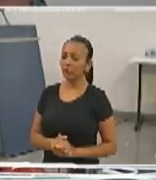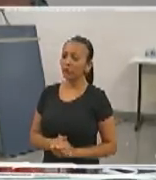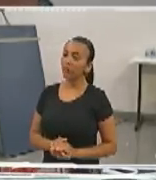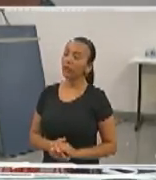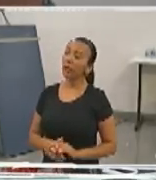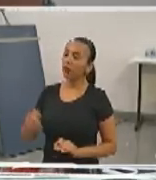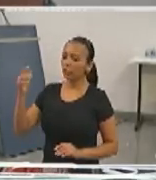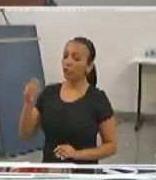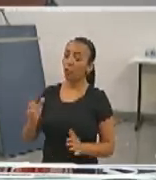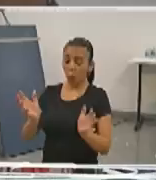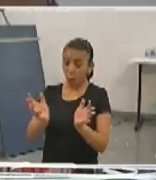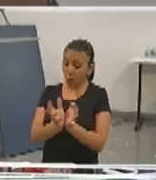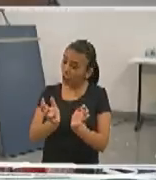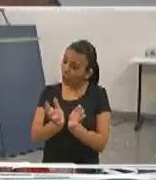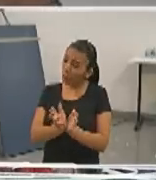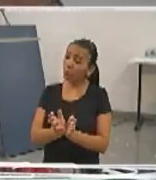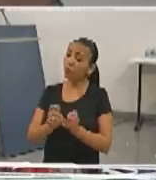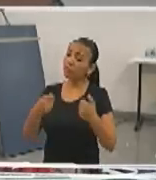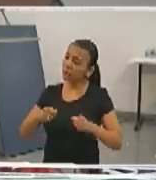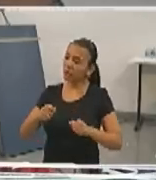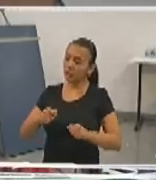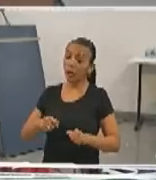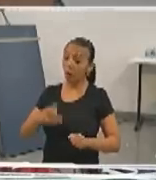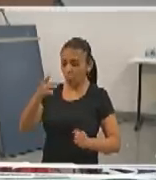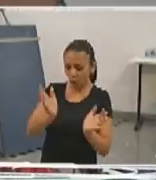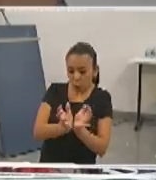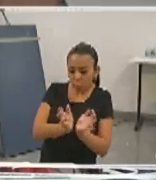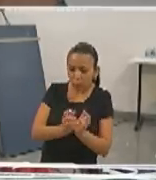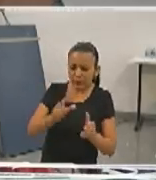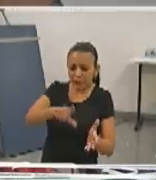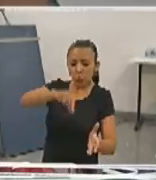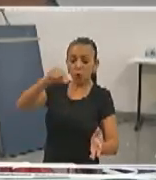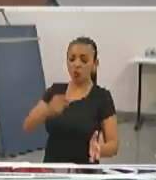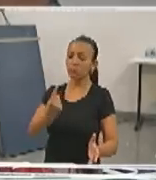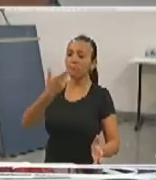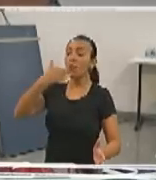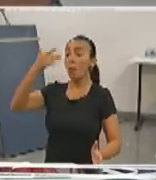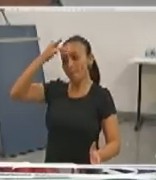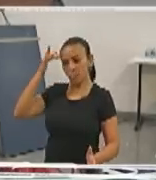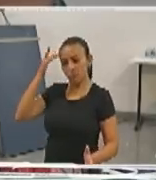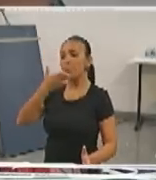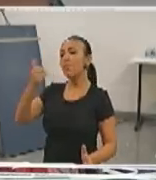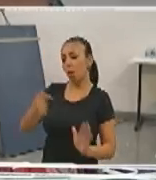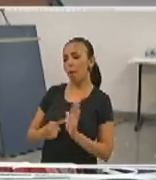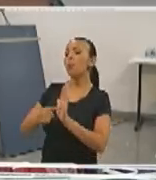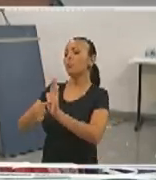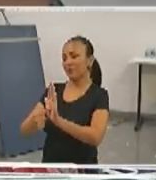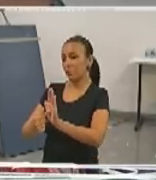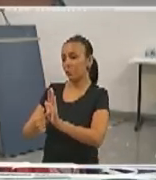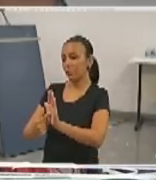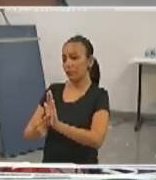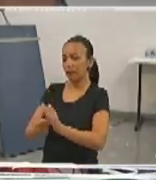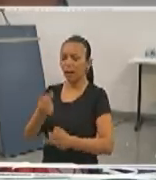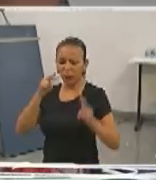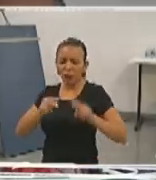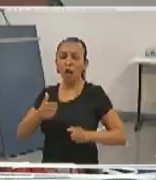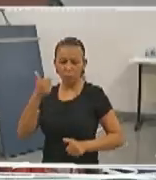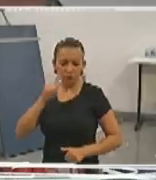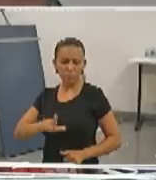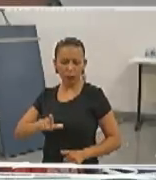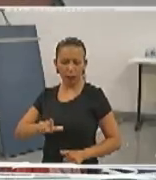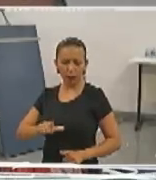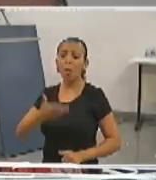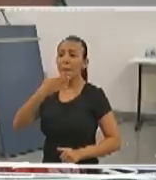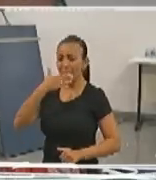que o grupo que ele vai chefiar escolha uma pessoa e indica essa pessoa. E ela vai estar qualificada... Então, com